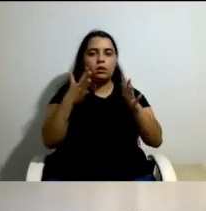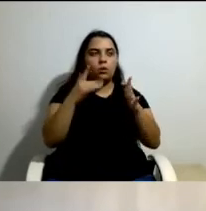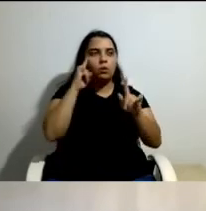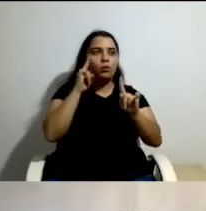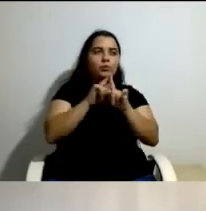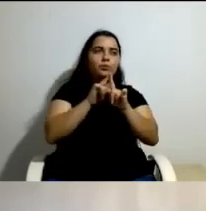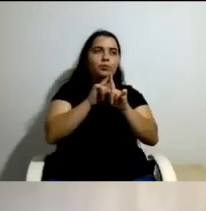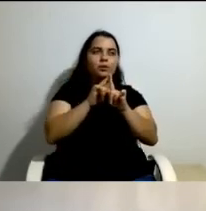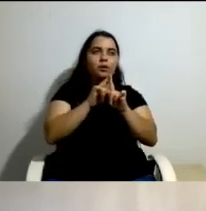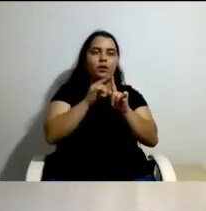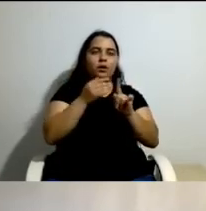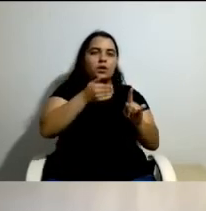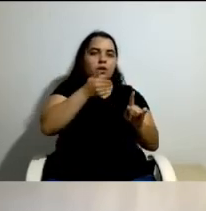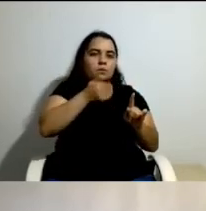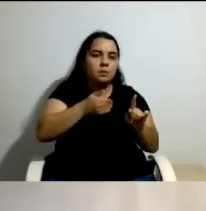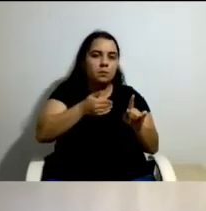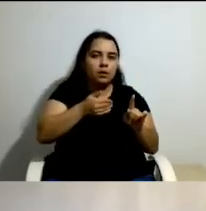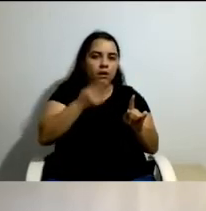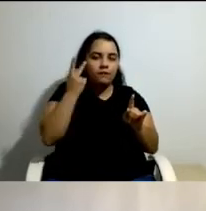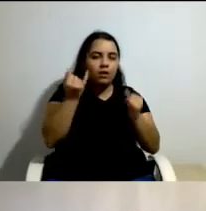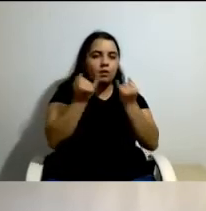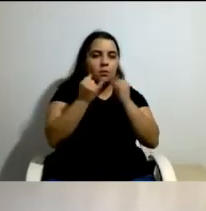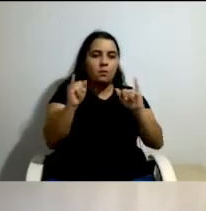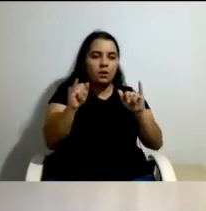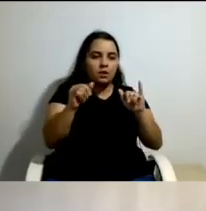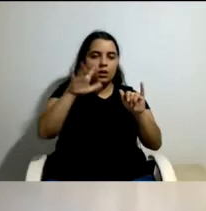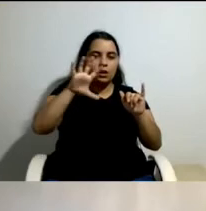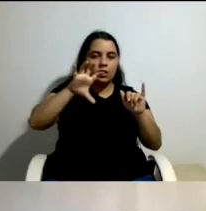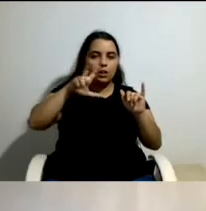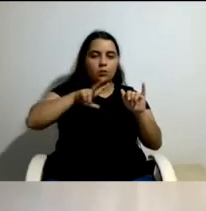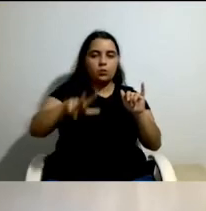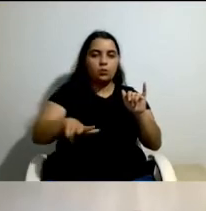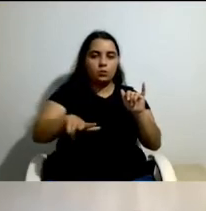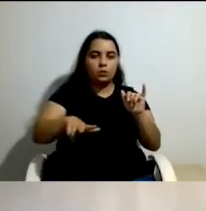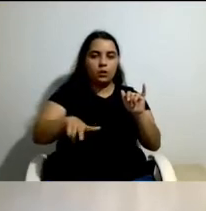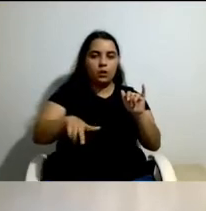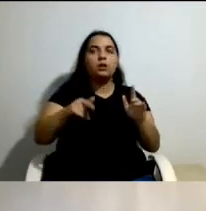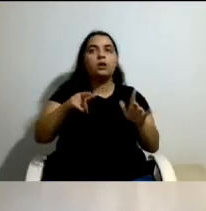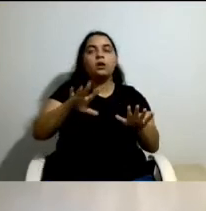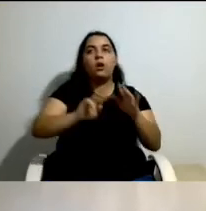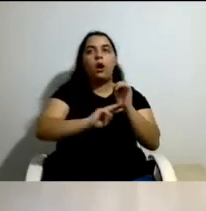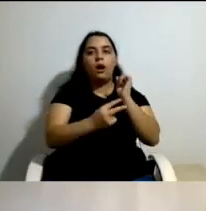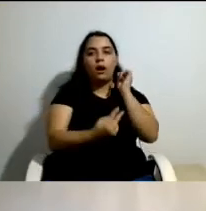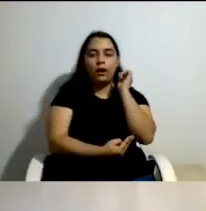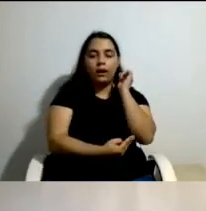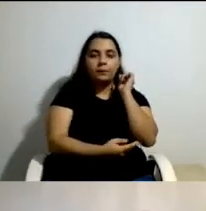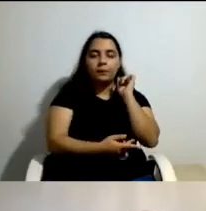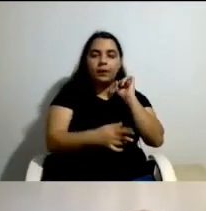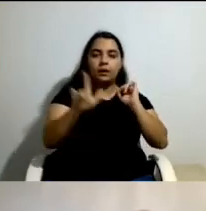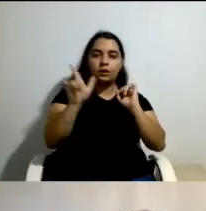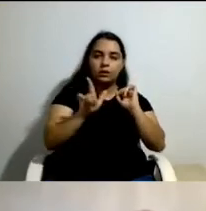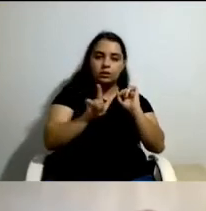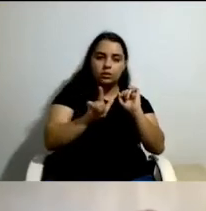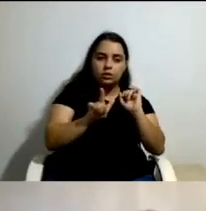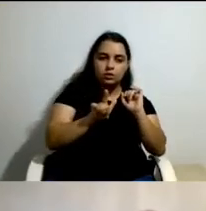com deficiência no nosso país e a Câmara de Lisboa teve aqui um papel de charneira em trazer a vida